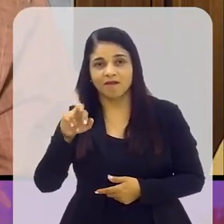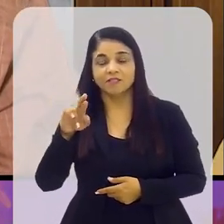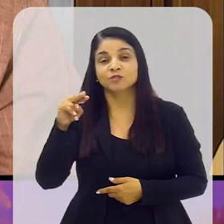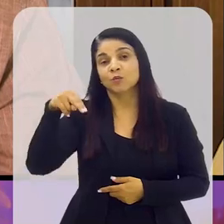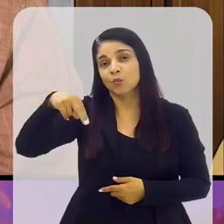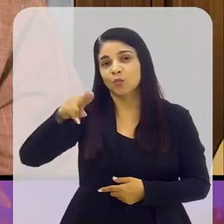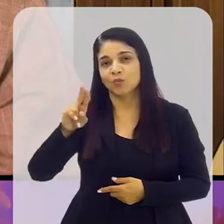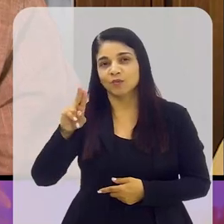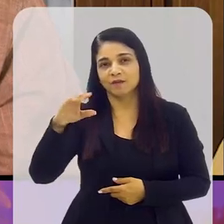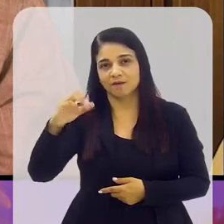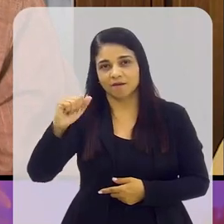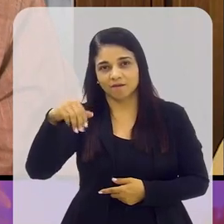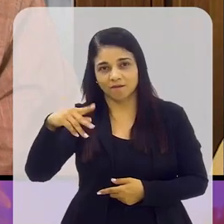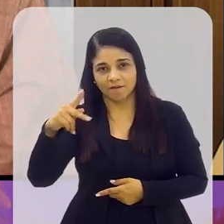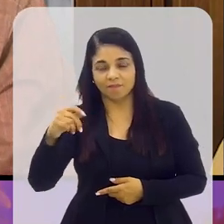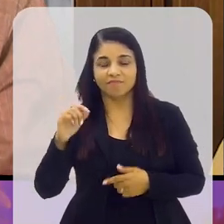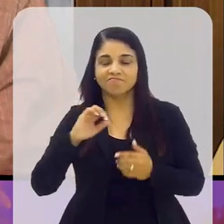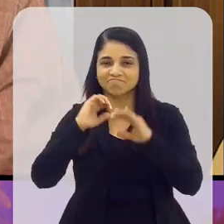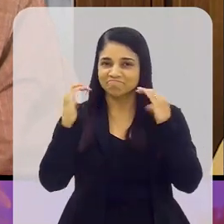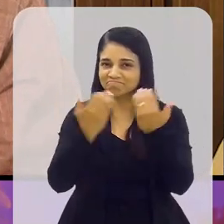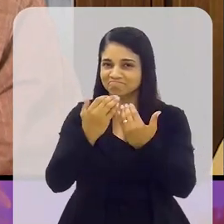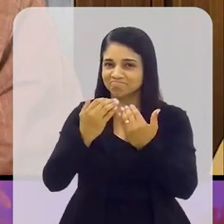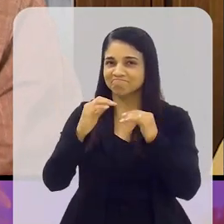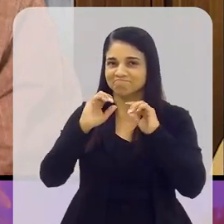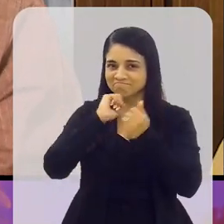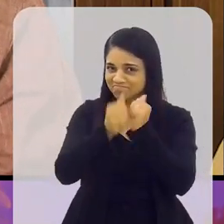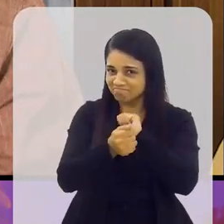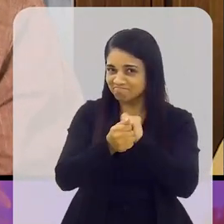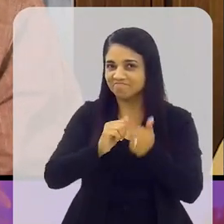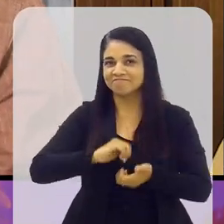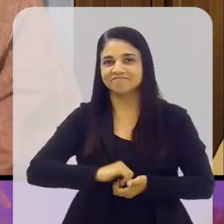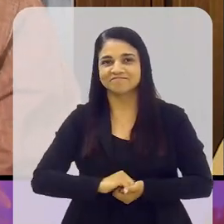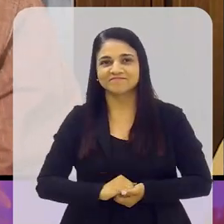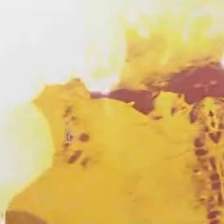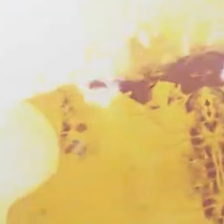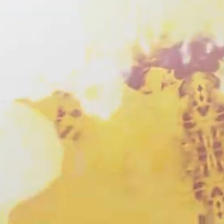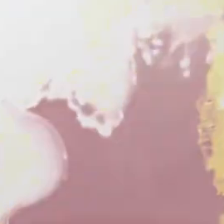que é da Unicamp, já, já, no Arena Esportiva.